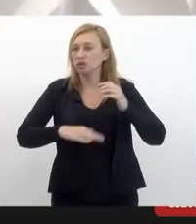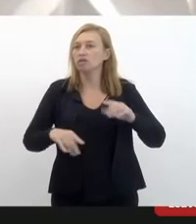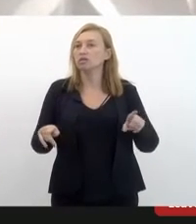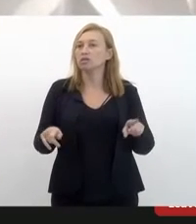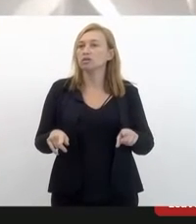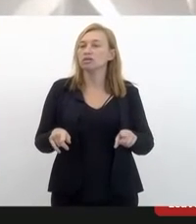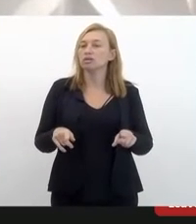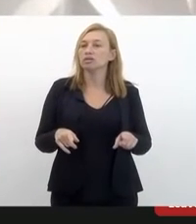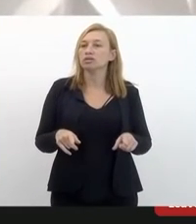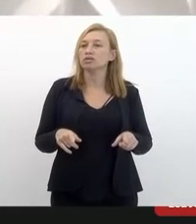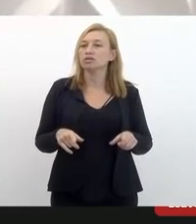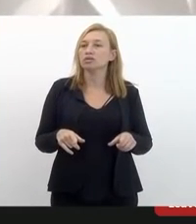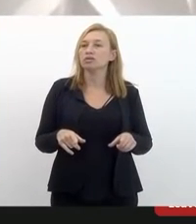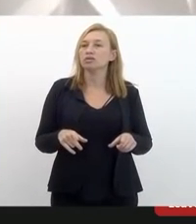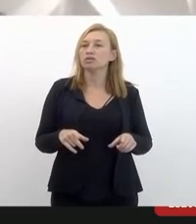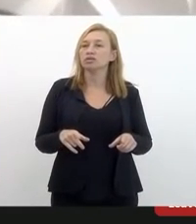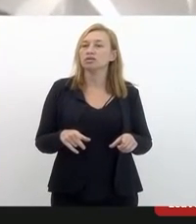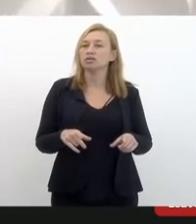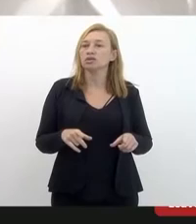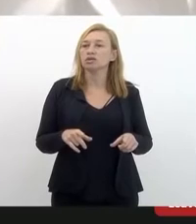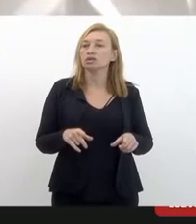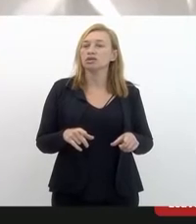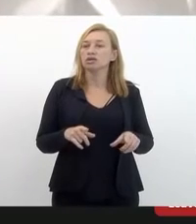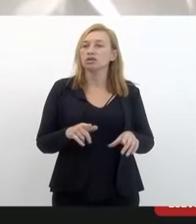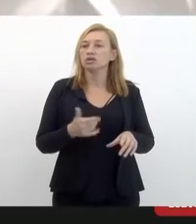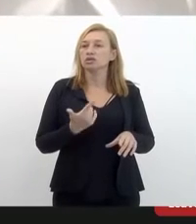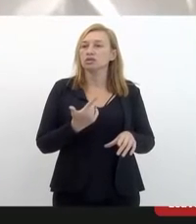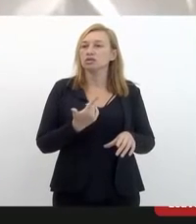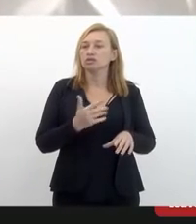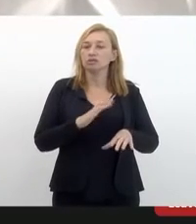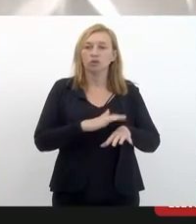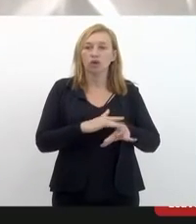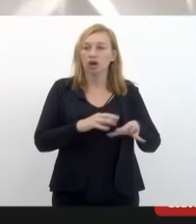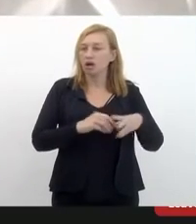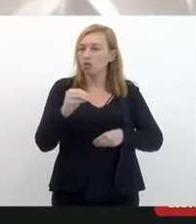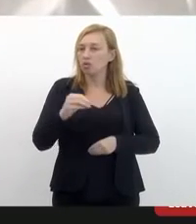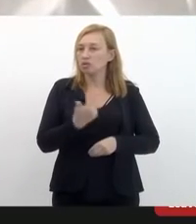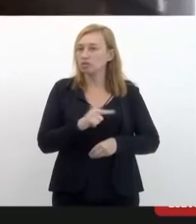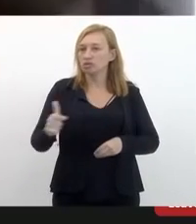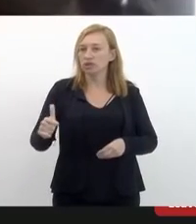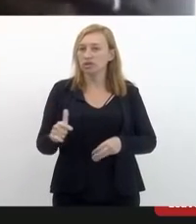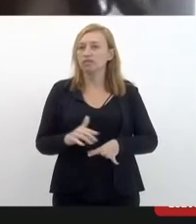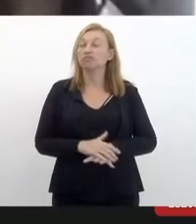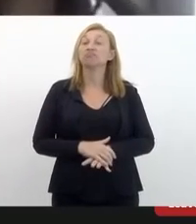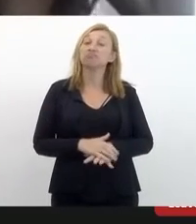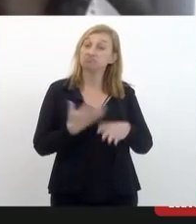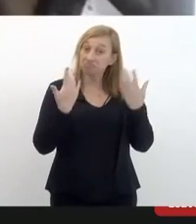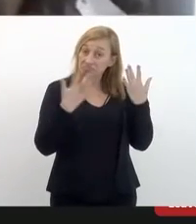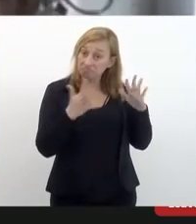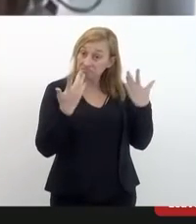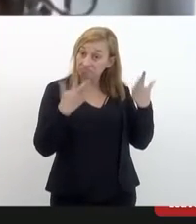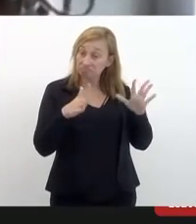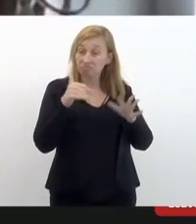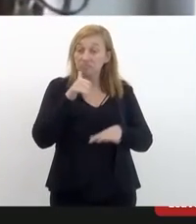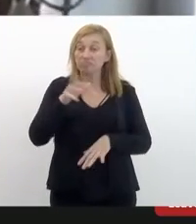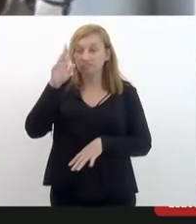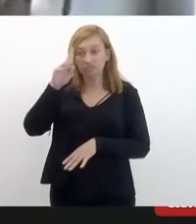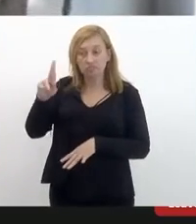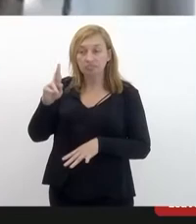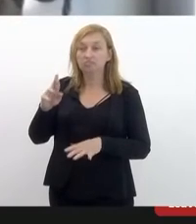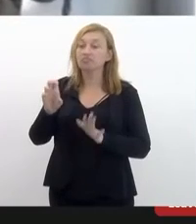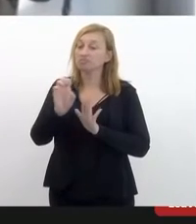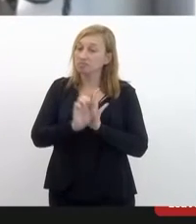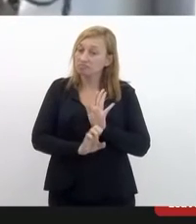como a condição de irreversibilidade da deficiência. Parabéns a senhora por essa emenda,